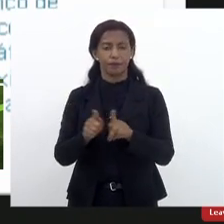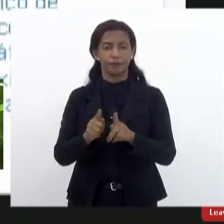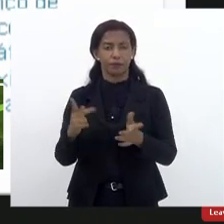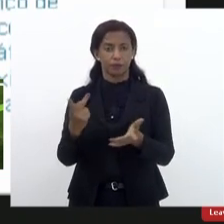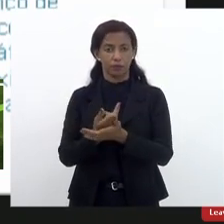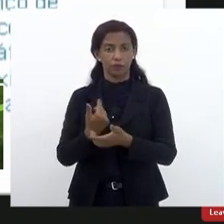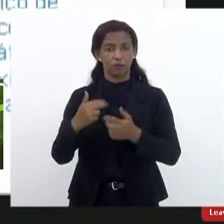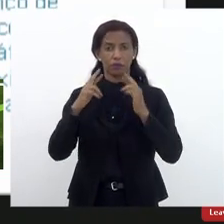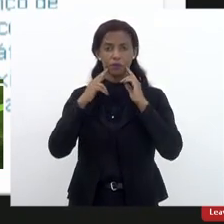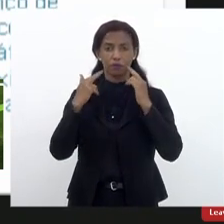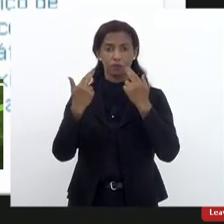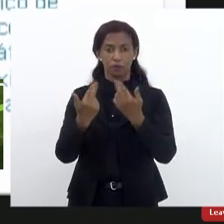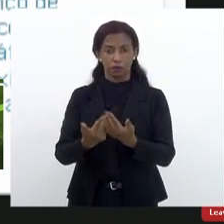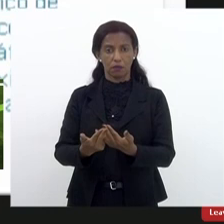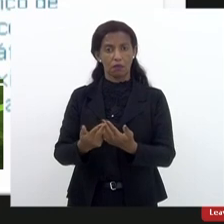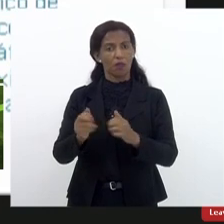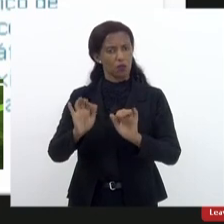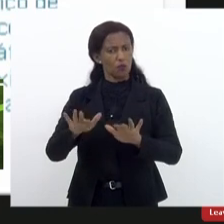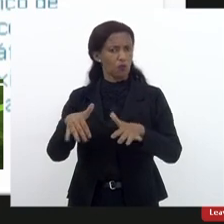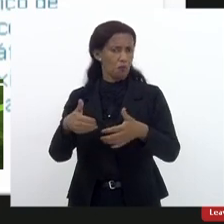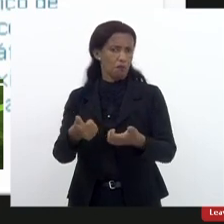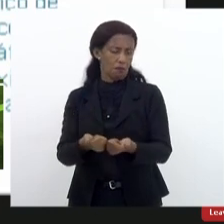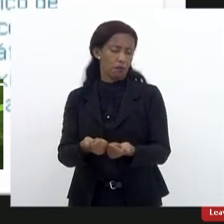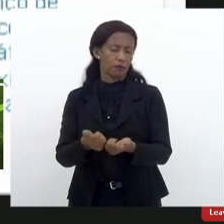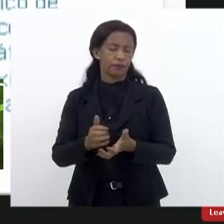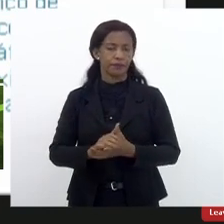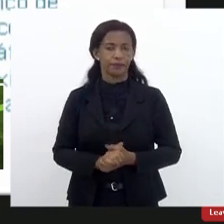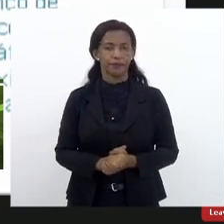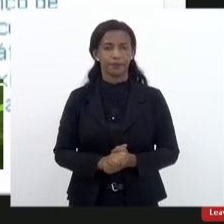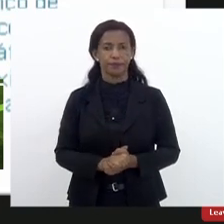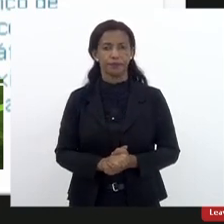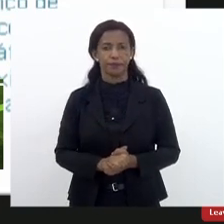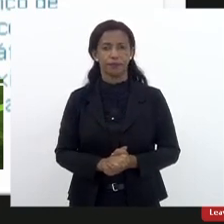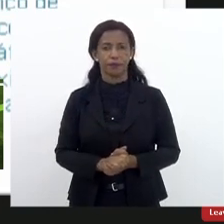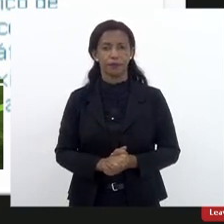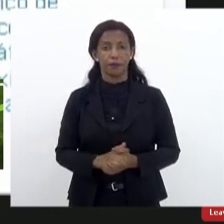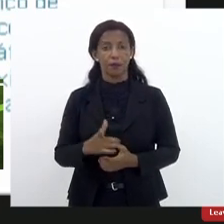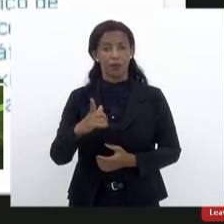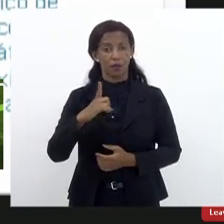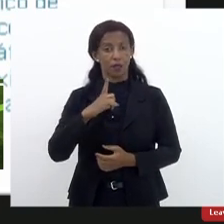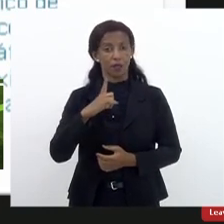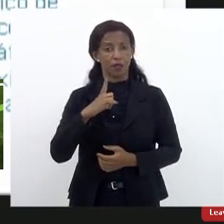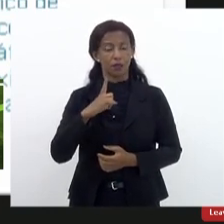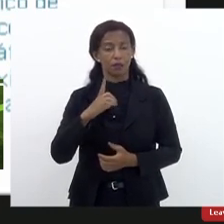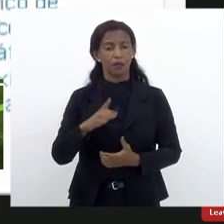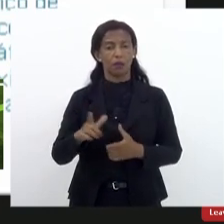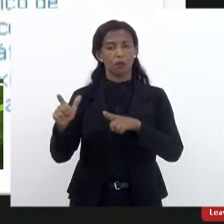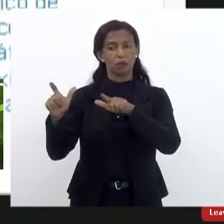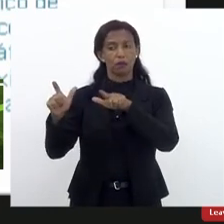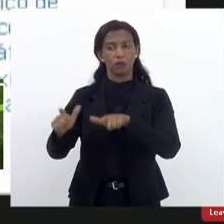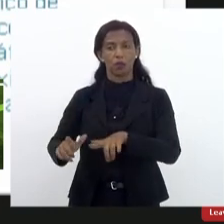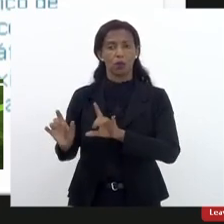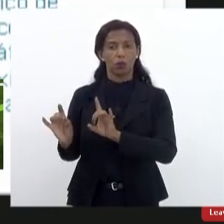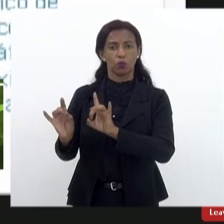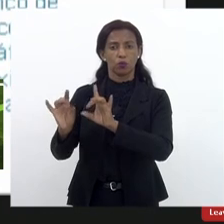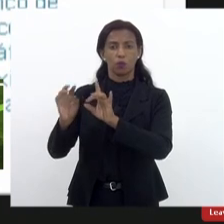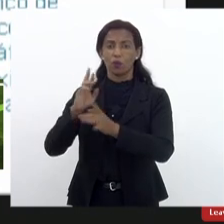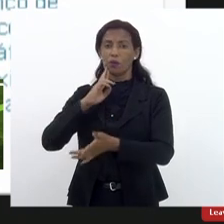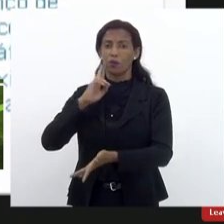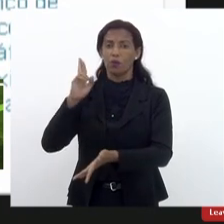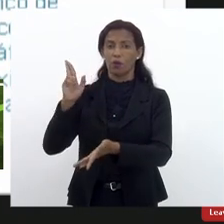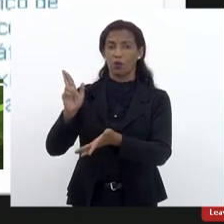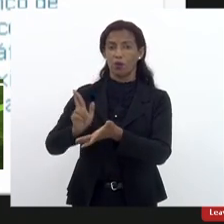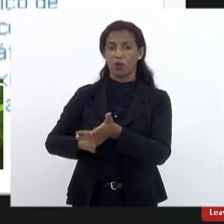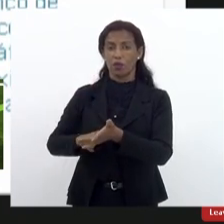e eles foram bem-sucedidos. E construir um banco de especialistas com reconhecimento prático e